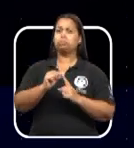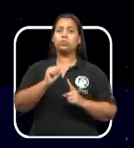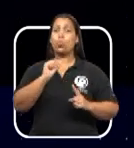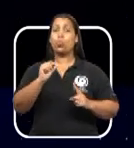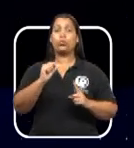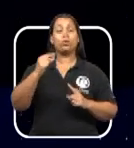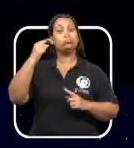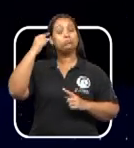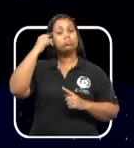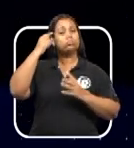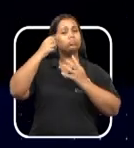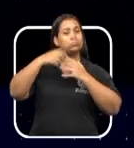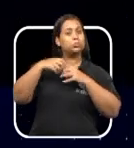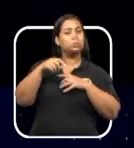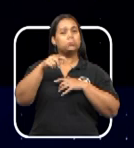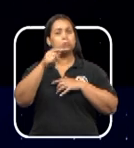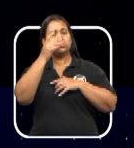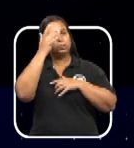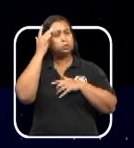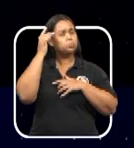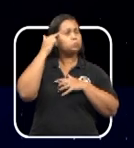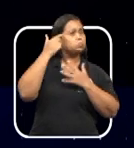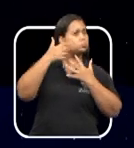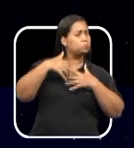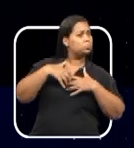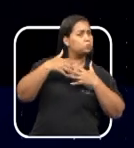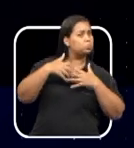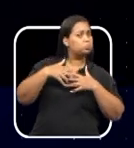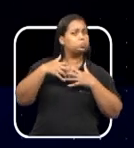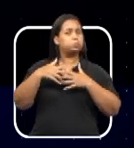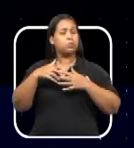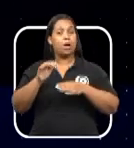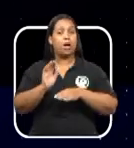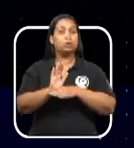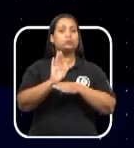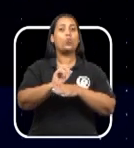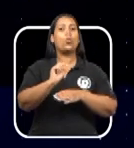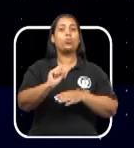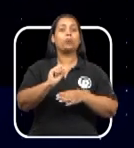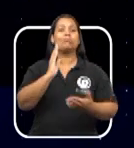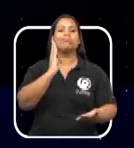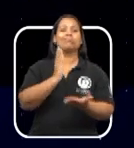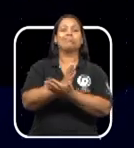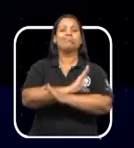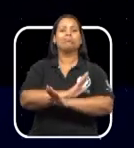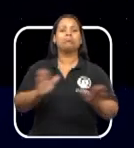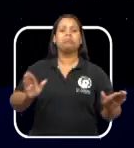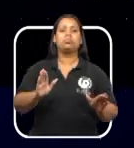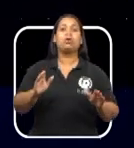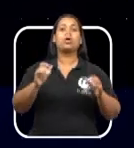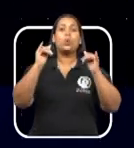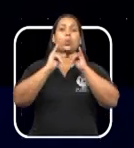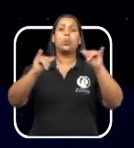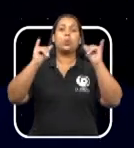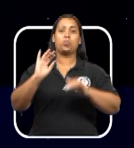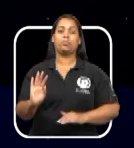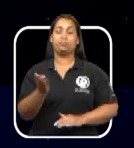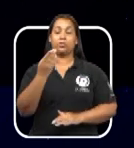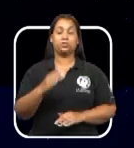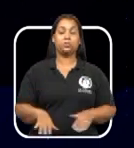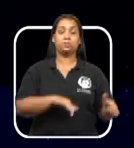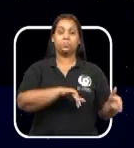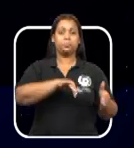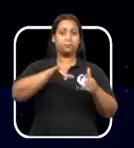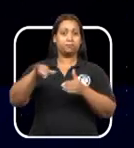pensamento crítico dos estudantes, ajudando-os a combater fake news. Também em segundo turno, os vereadores deram